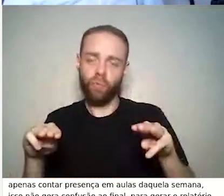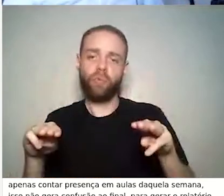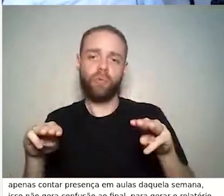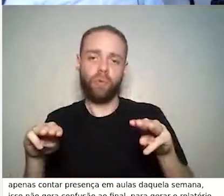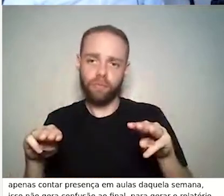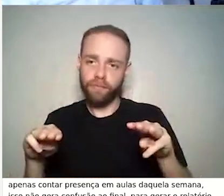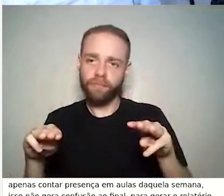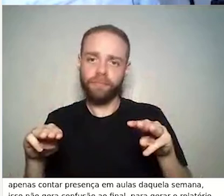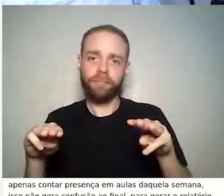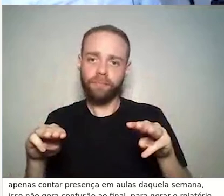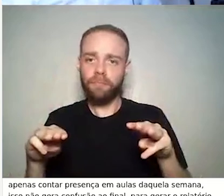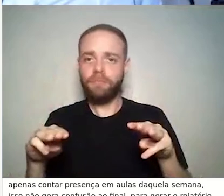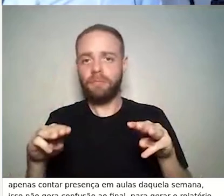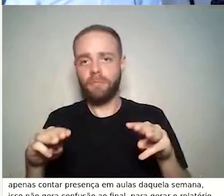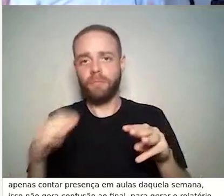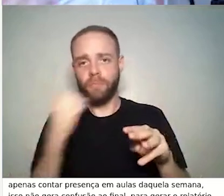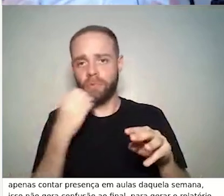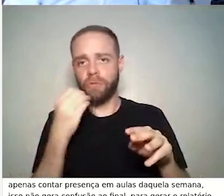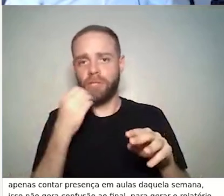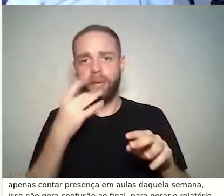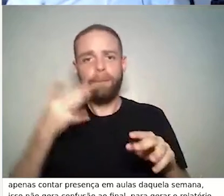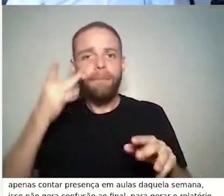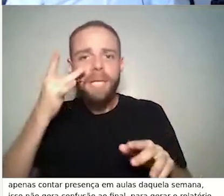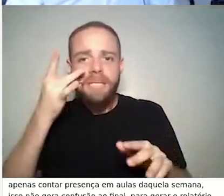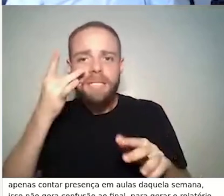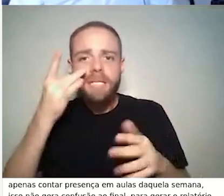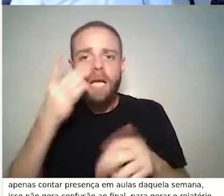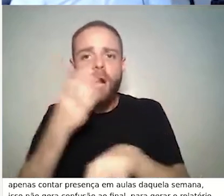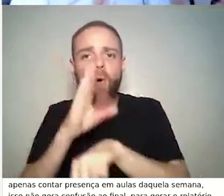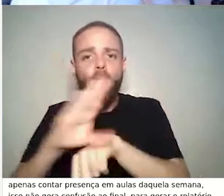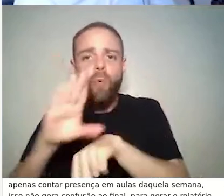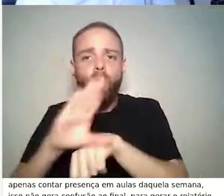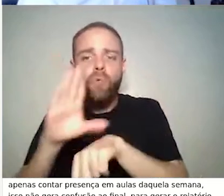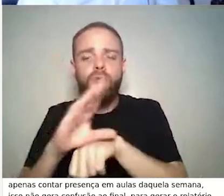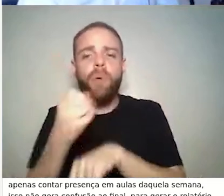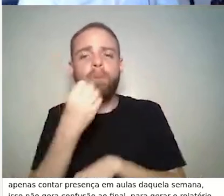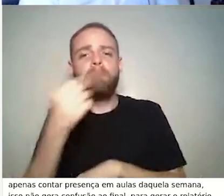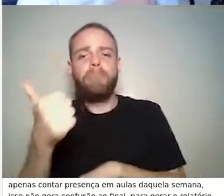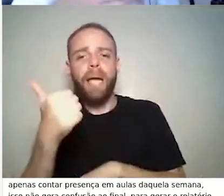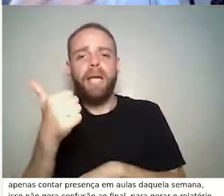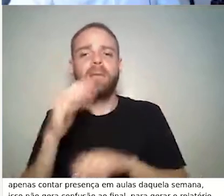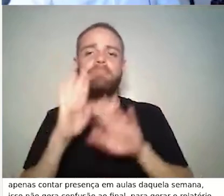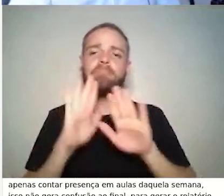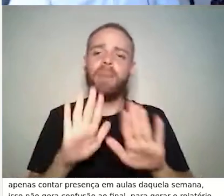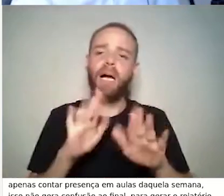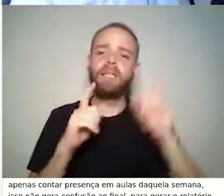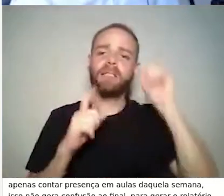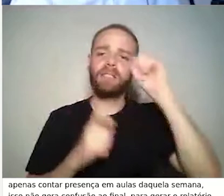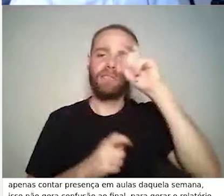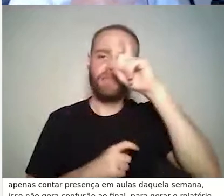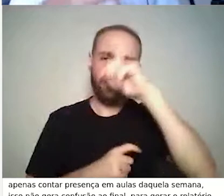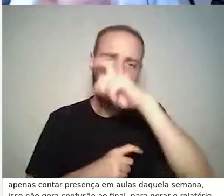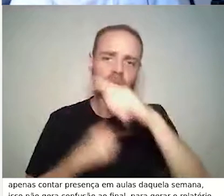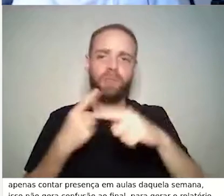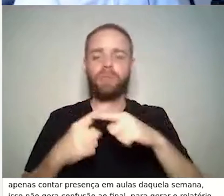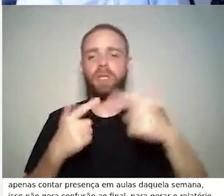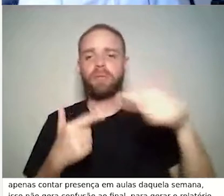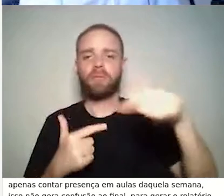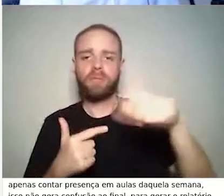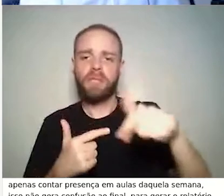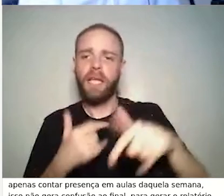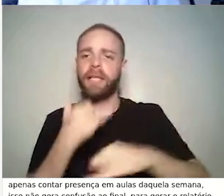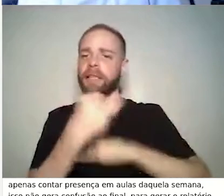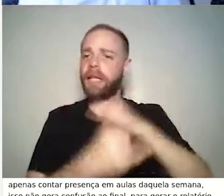presencialmente, talvez, né, que pudessem fazer o curso presencialmente muito bem, mas que estão com dificuldade por não ter internet ou por não ter